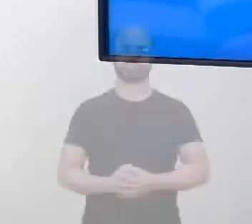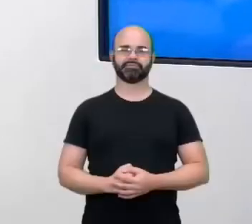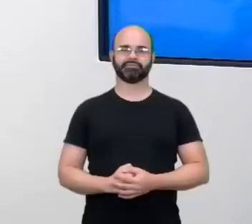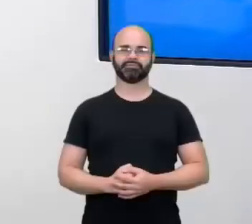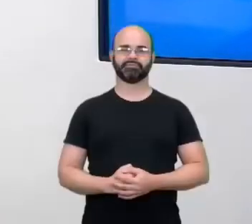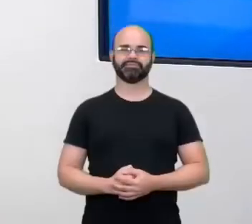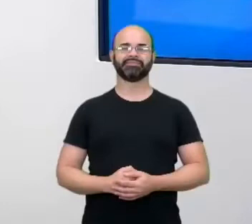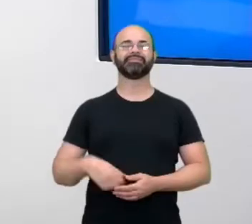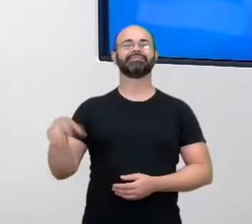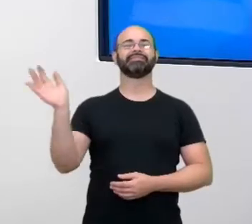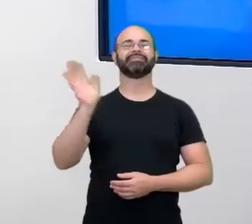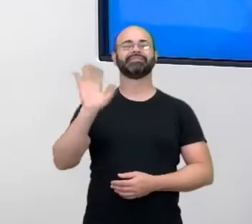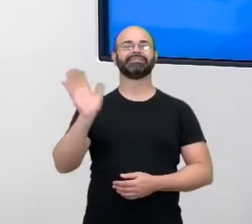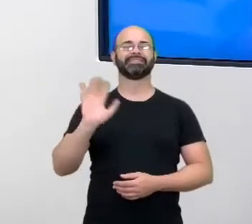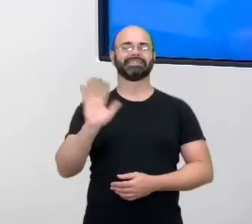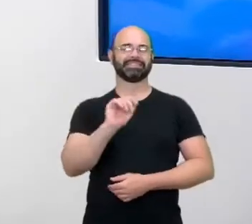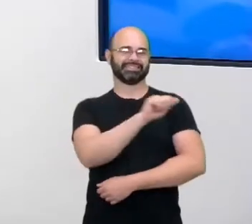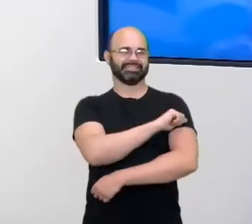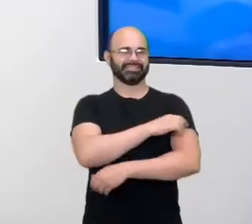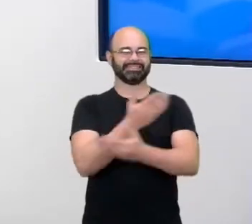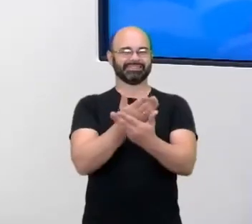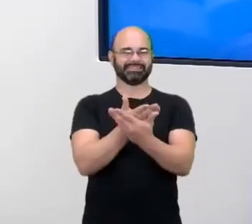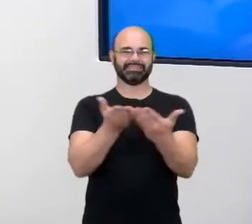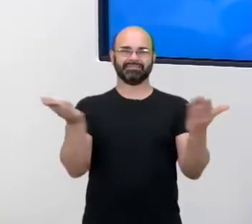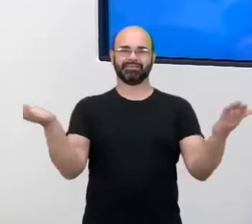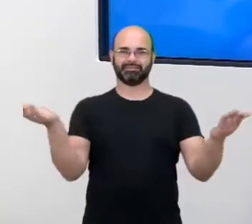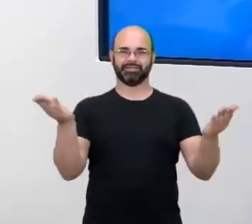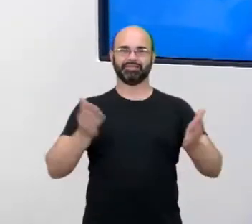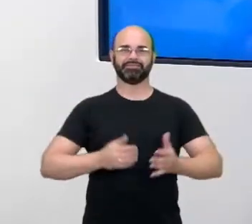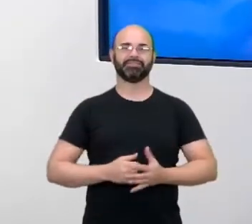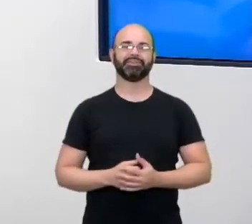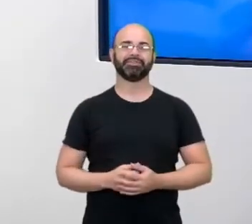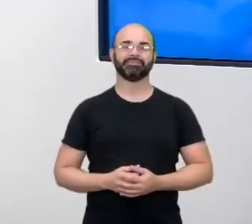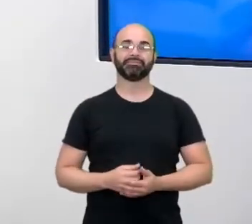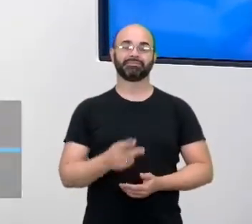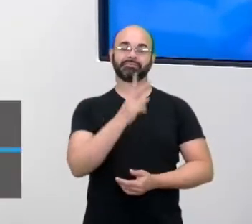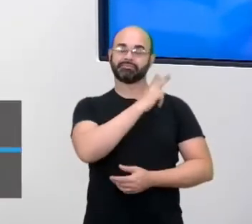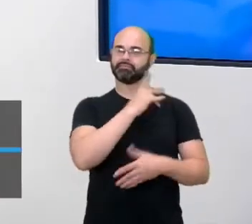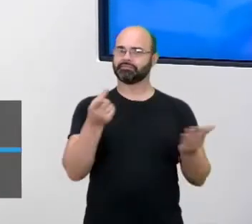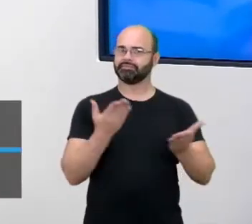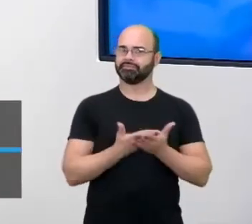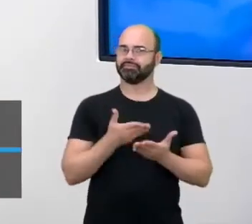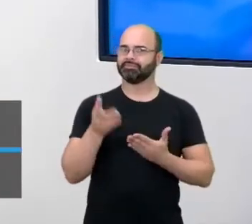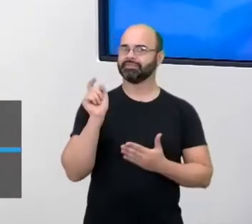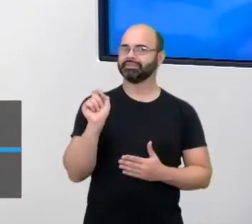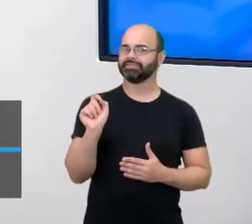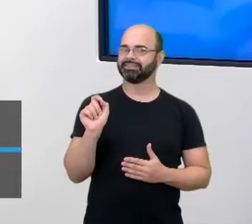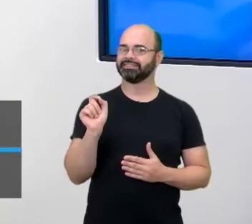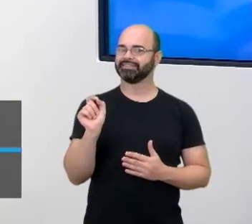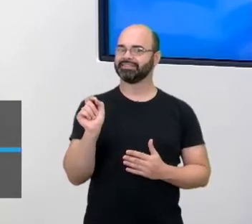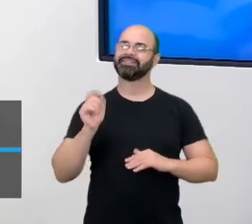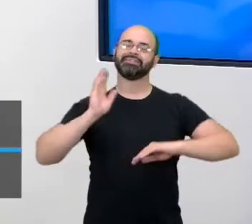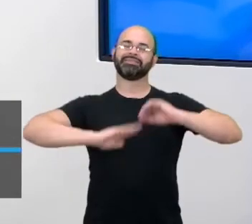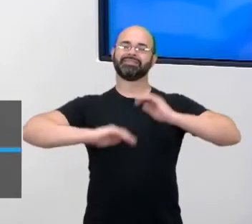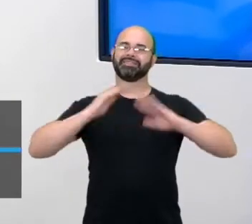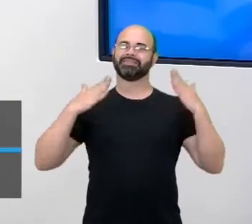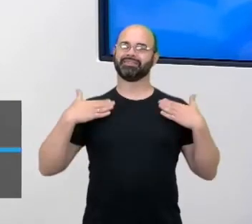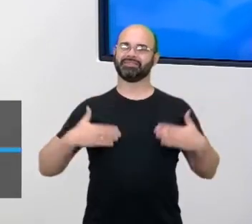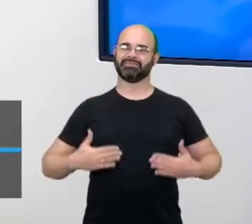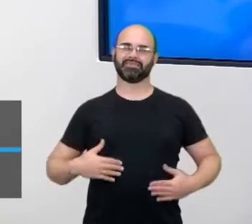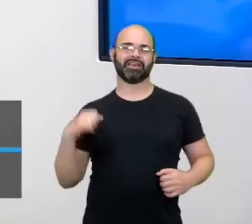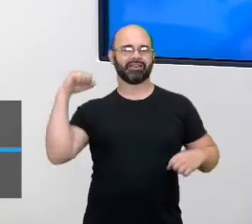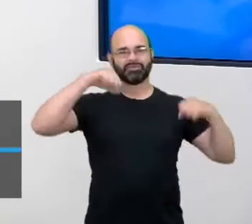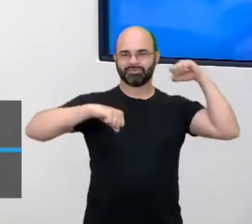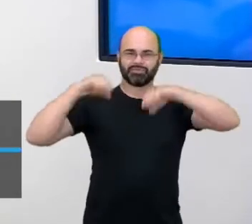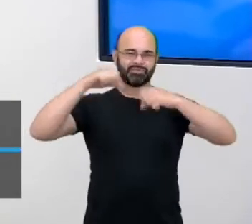Fala galerinha! Segunda série na área, aula do quê? Práticas corporais de lutas,